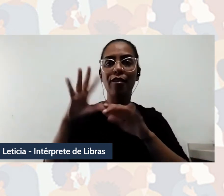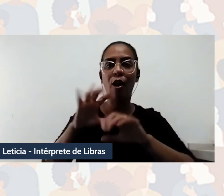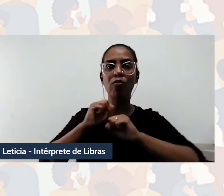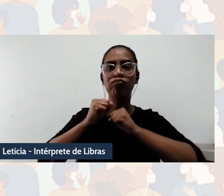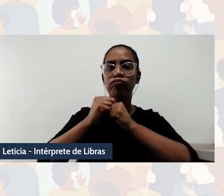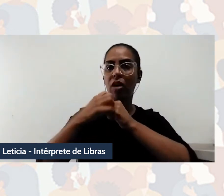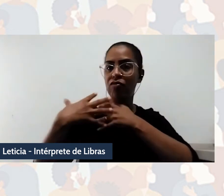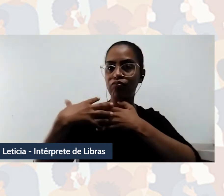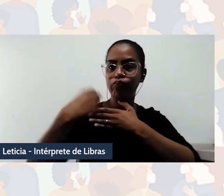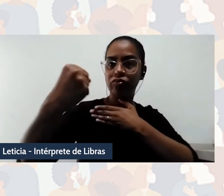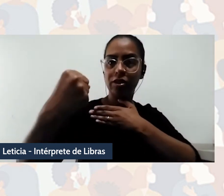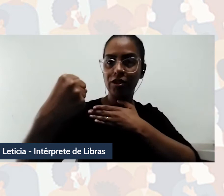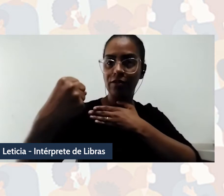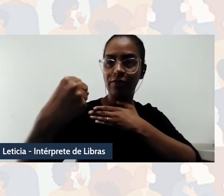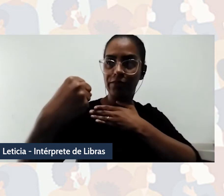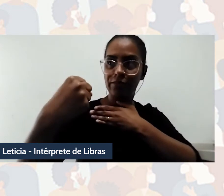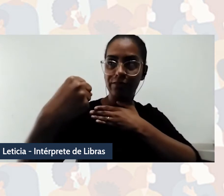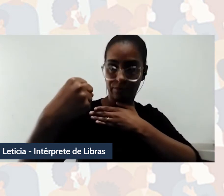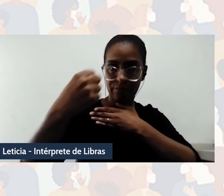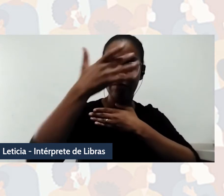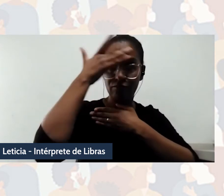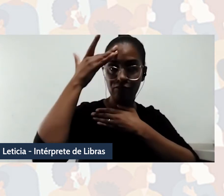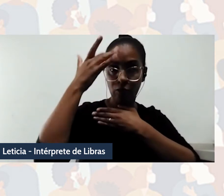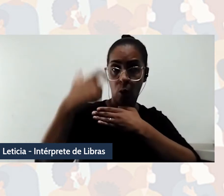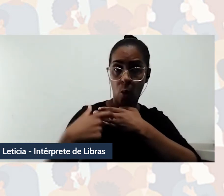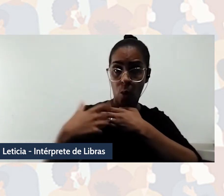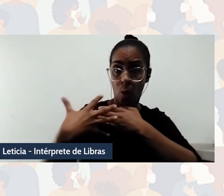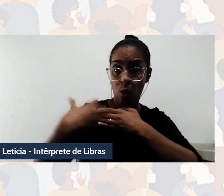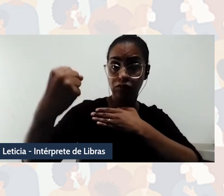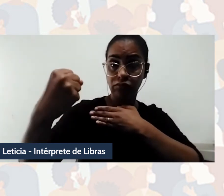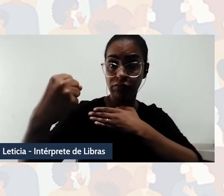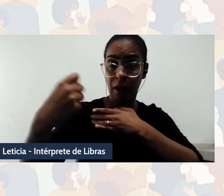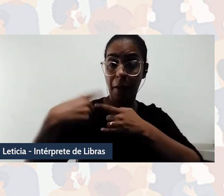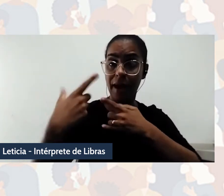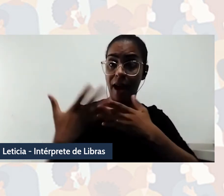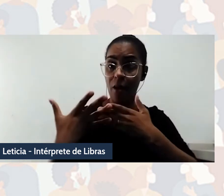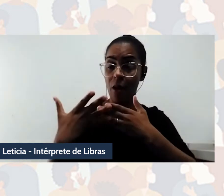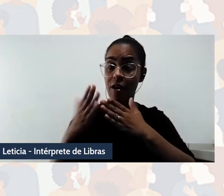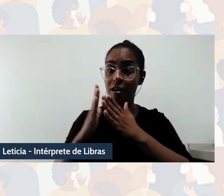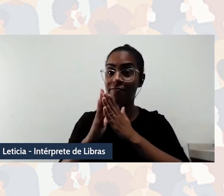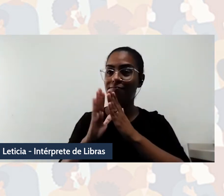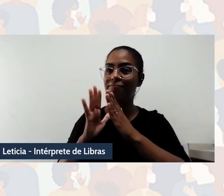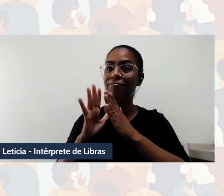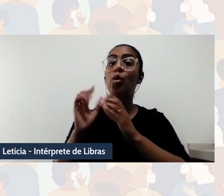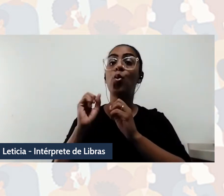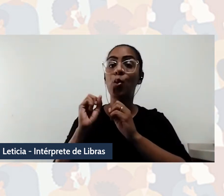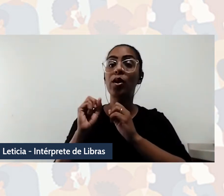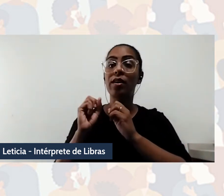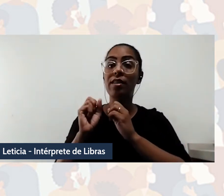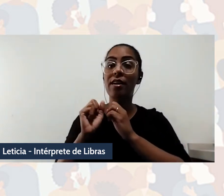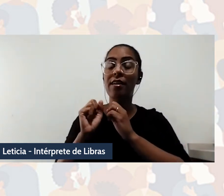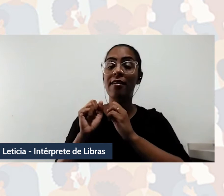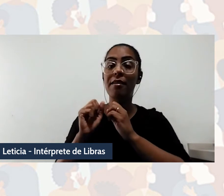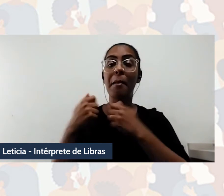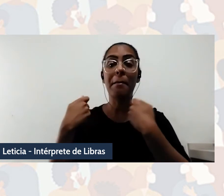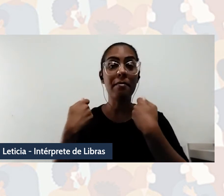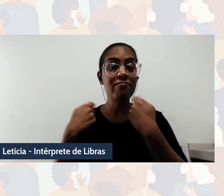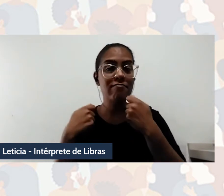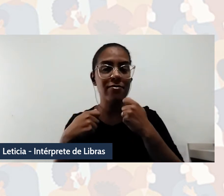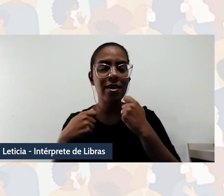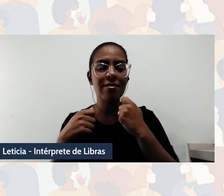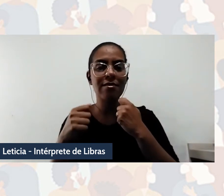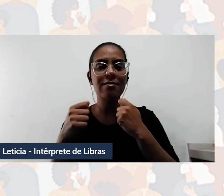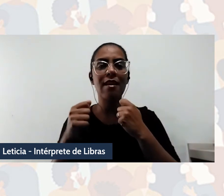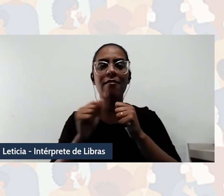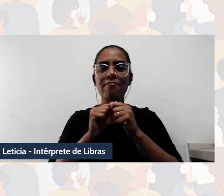A ideia que é de latifúndio de saber é do arrolho, né, de 2015, e